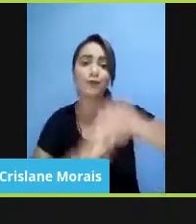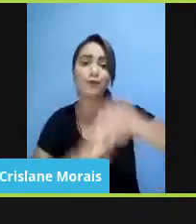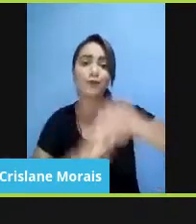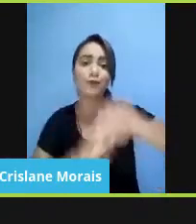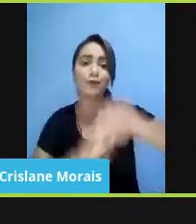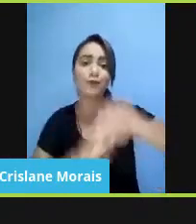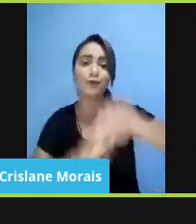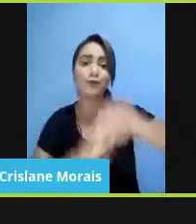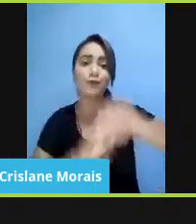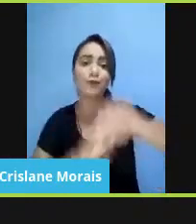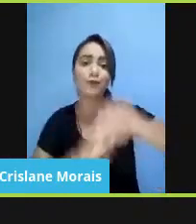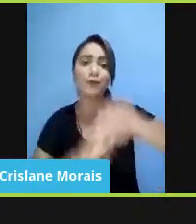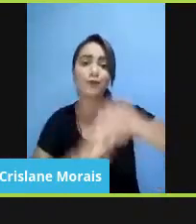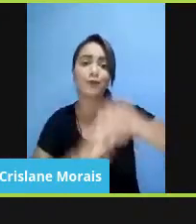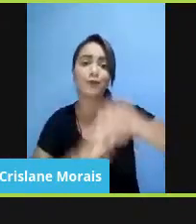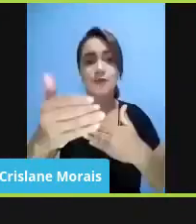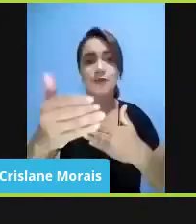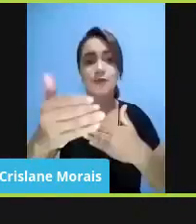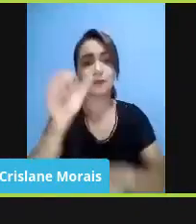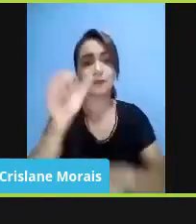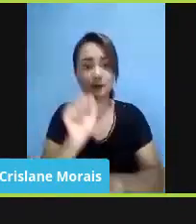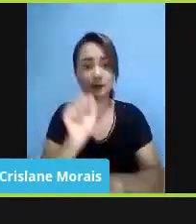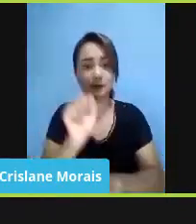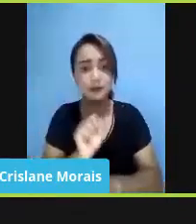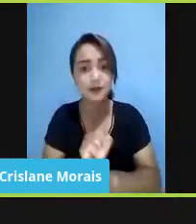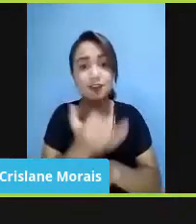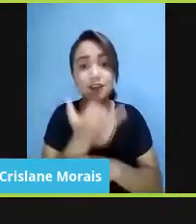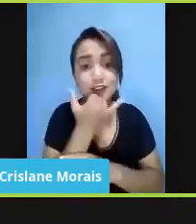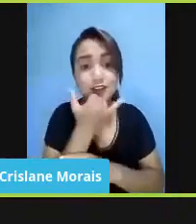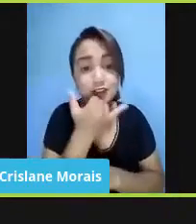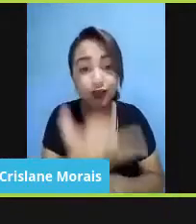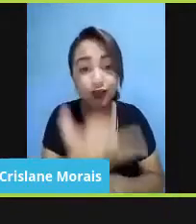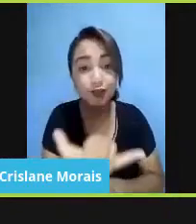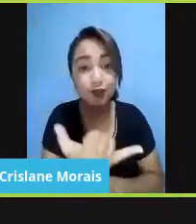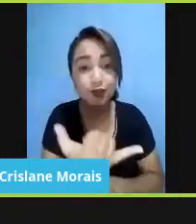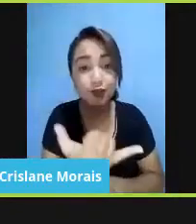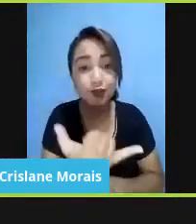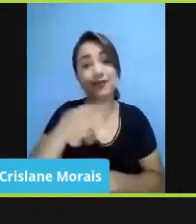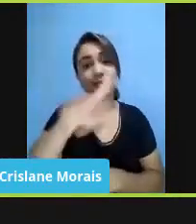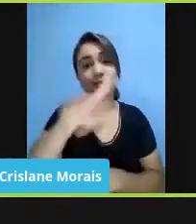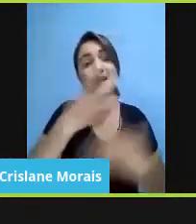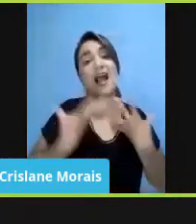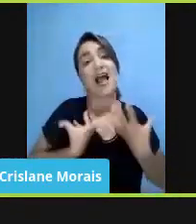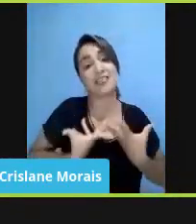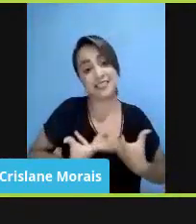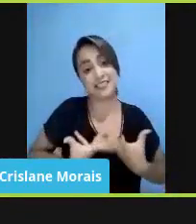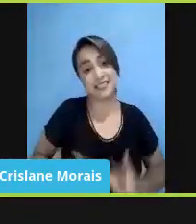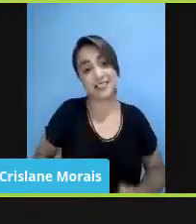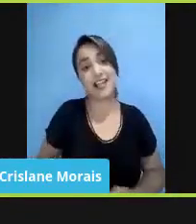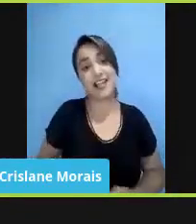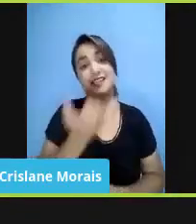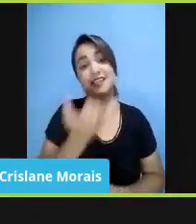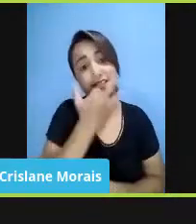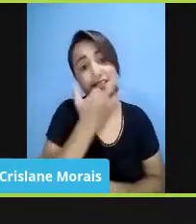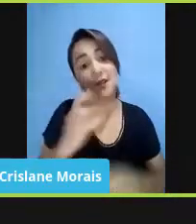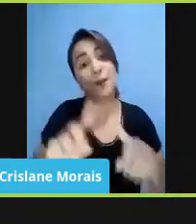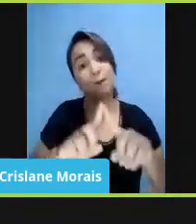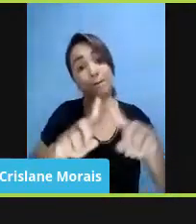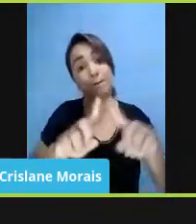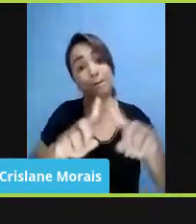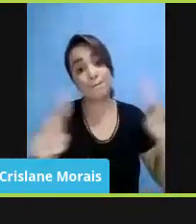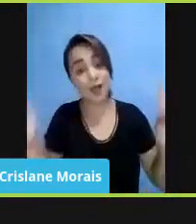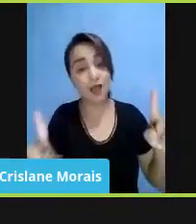por enquanto eu fico aqui. Já pedi uma desculpa se eu cansei demais de vocês, mas, enfim, é aqui para